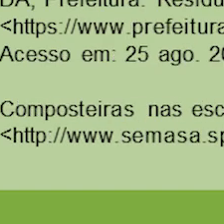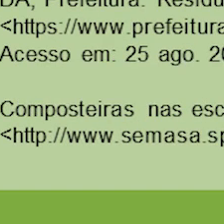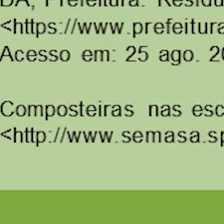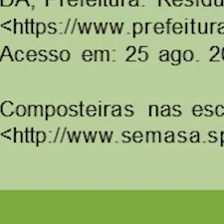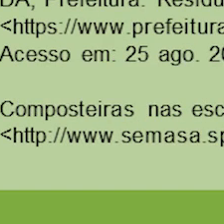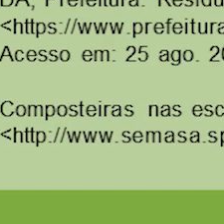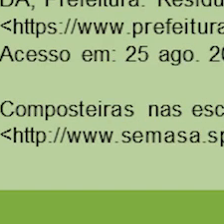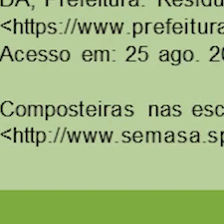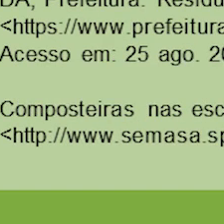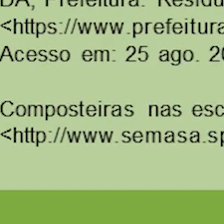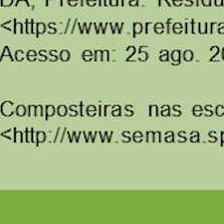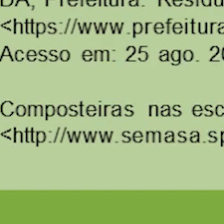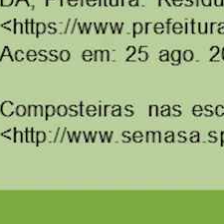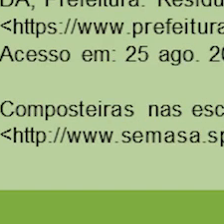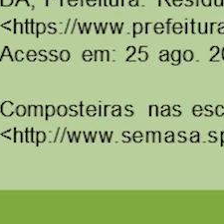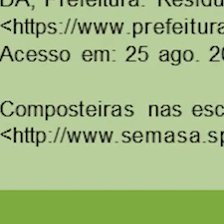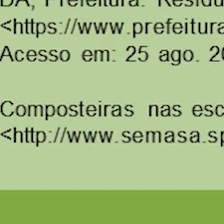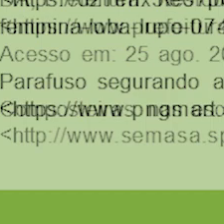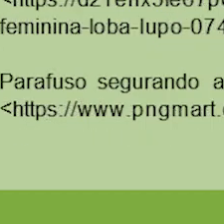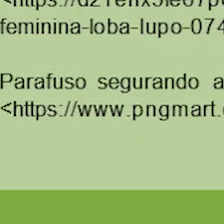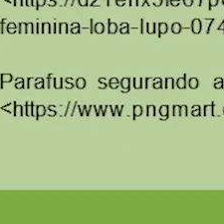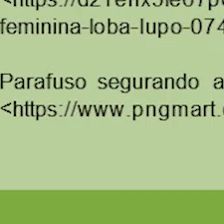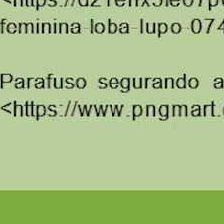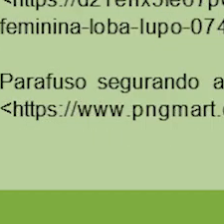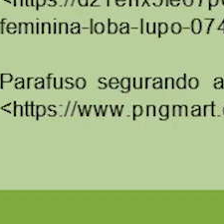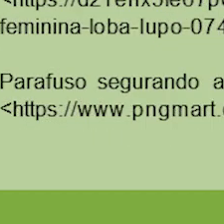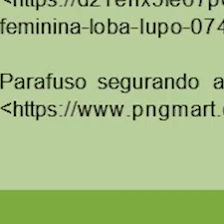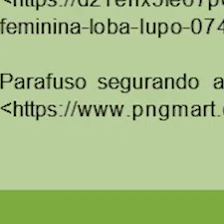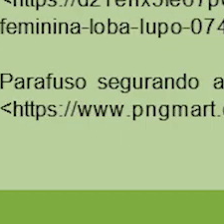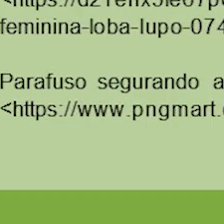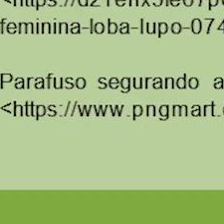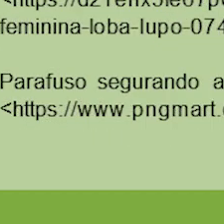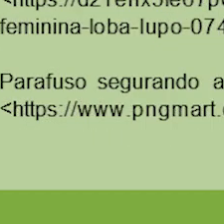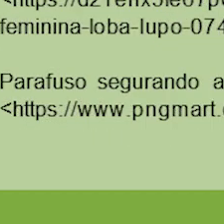o Dever